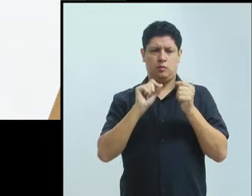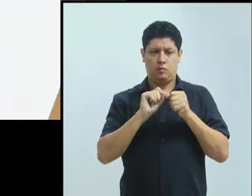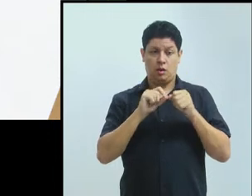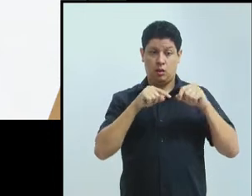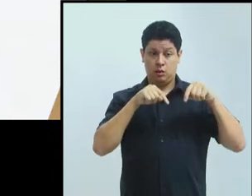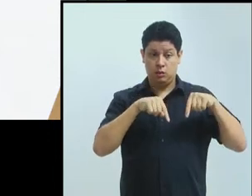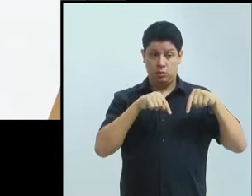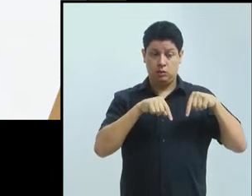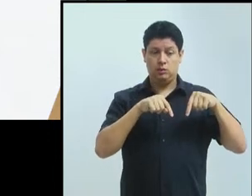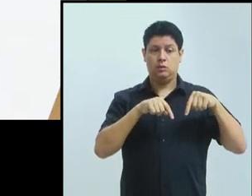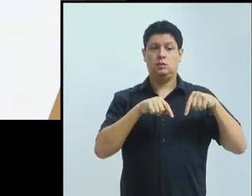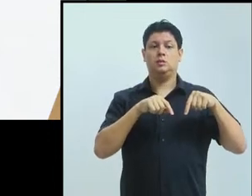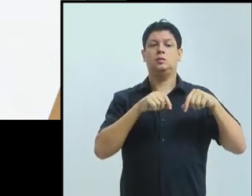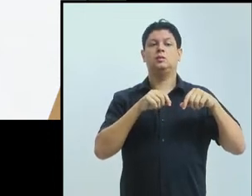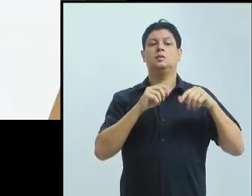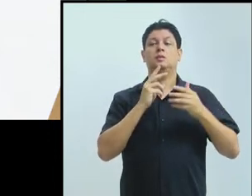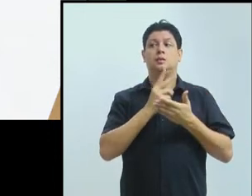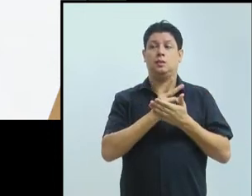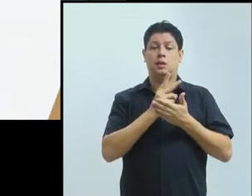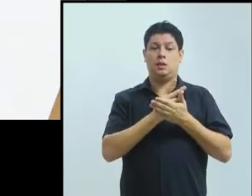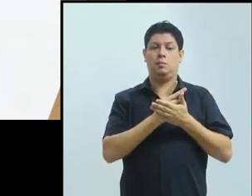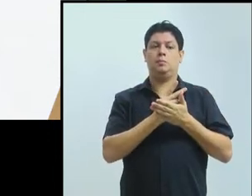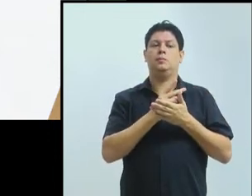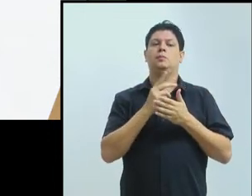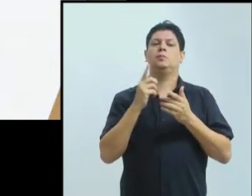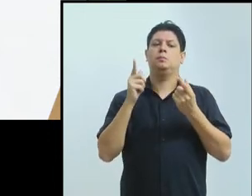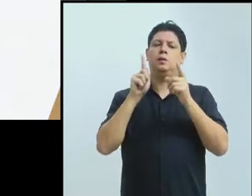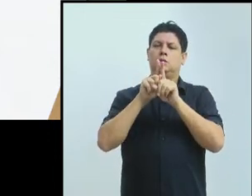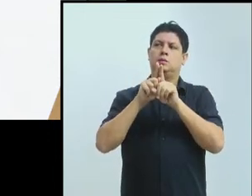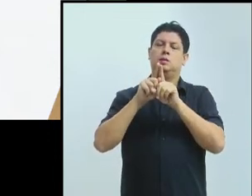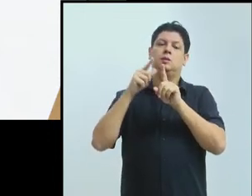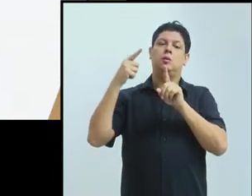envolvendo uma outra instituição. Então,